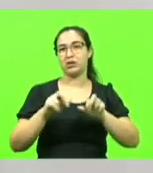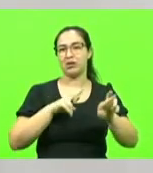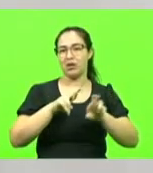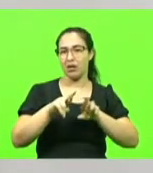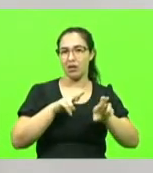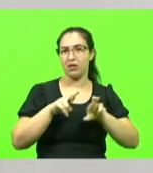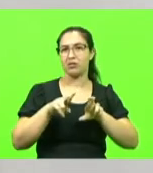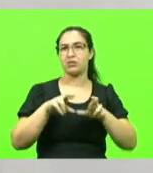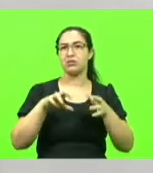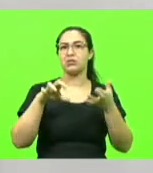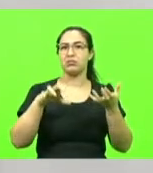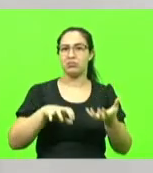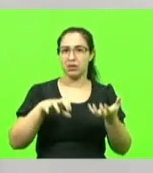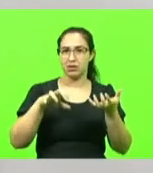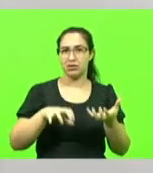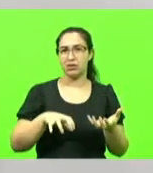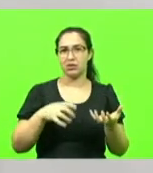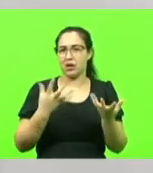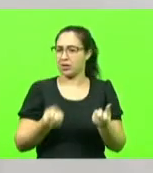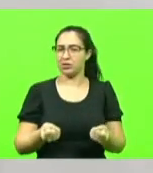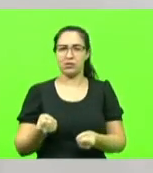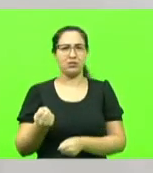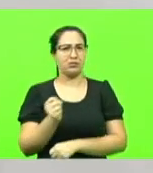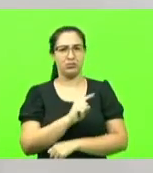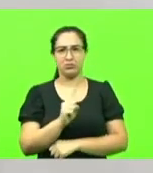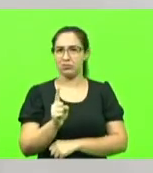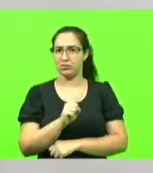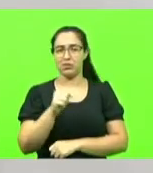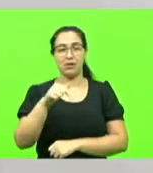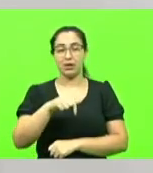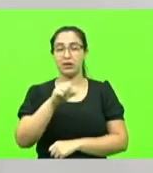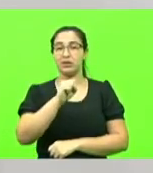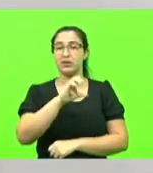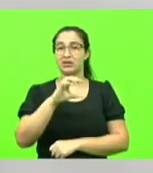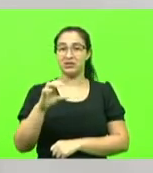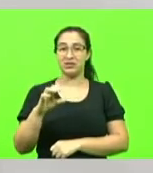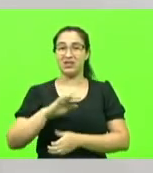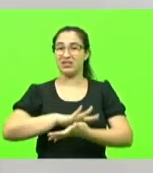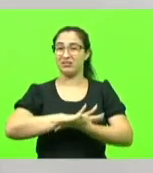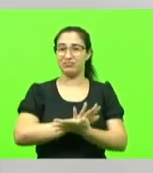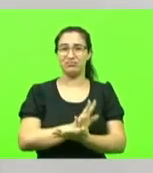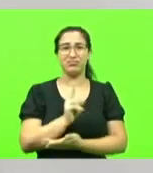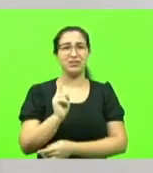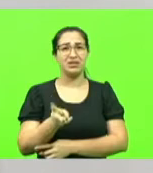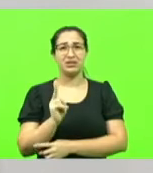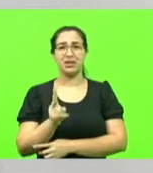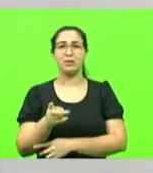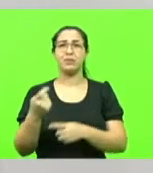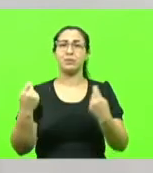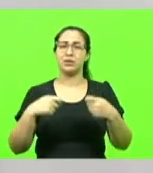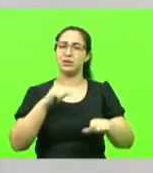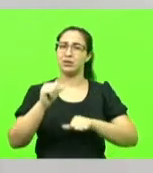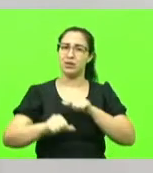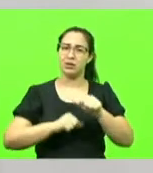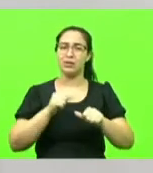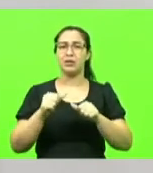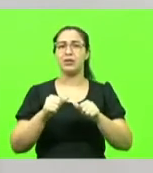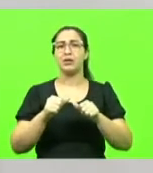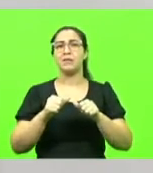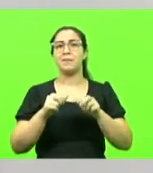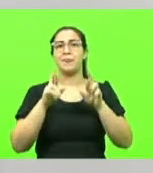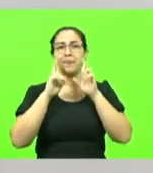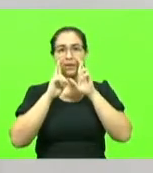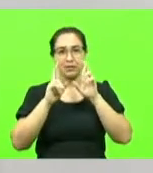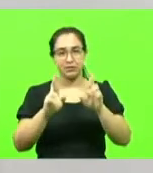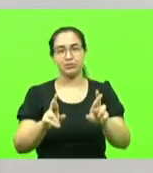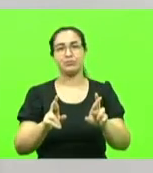aceito mais ver Santa Catarina sendo tratada assim. Nós precisamos de respeito com os catarinenses e com Santa Catarina.